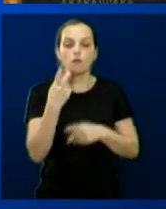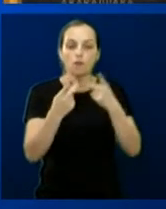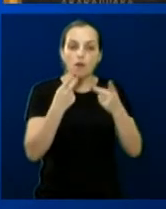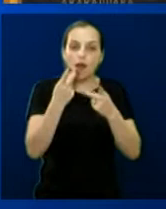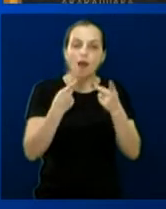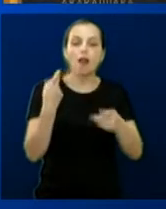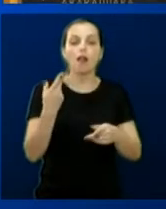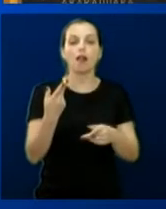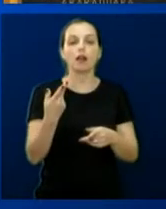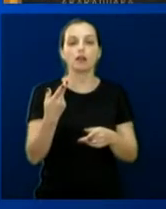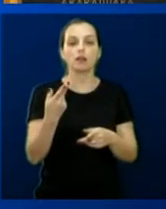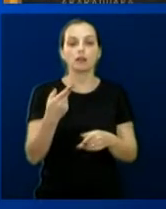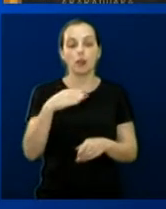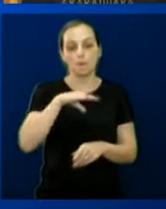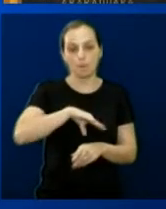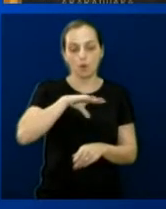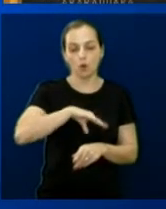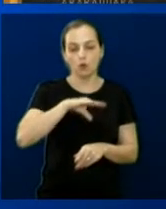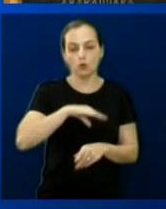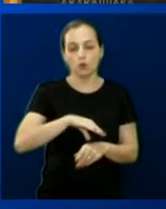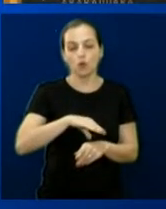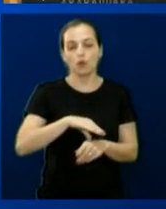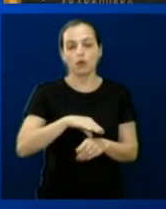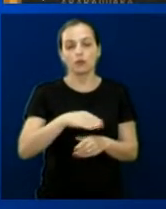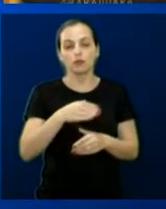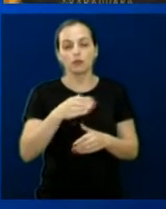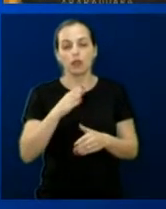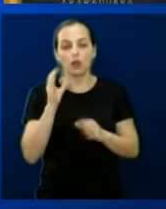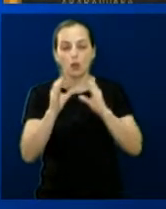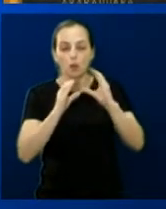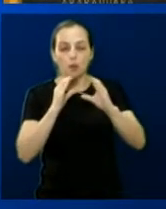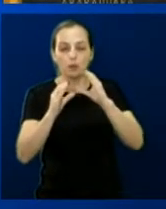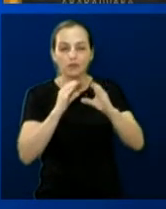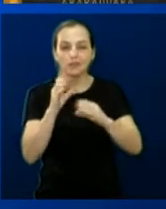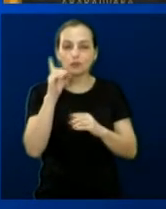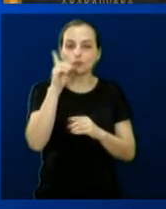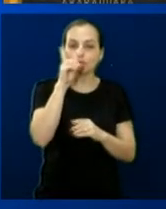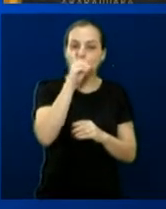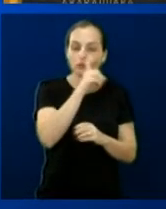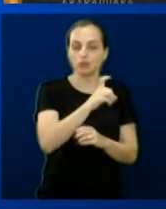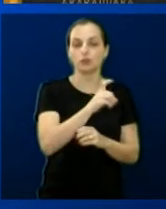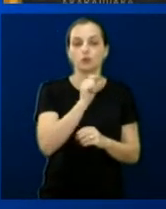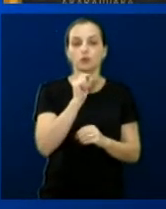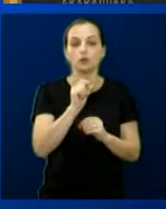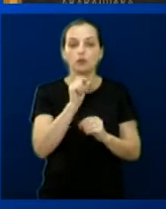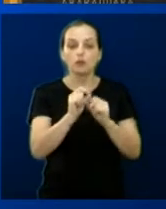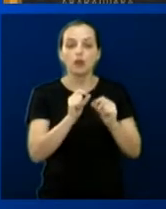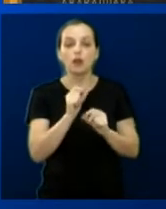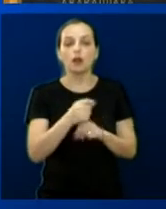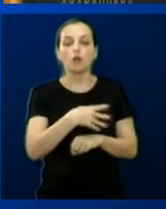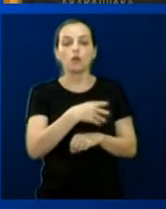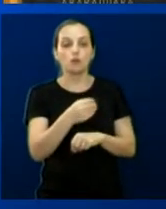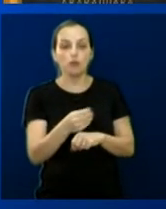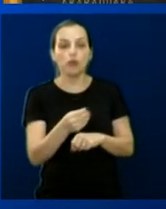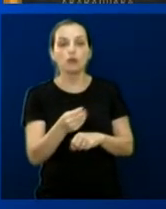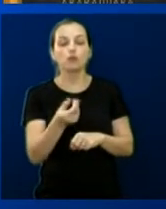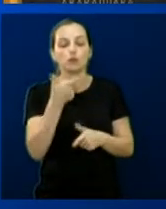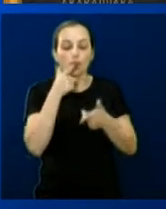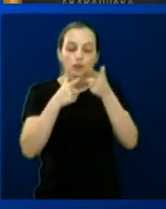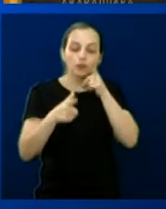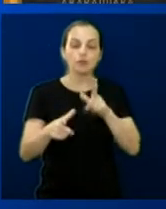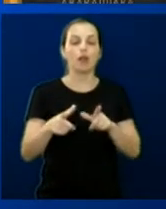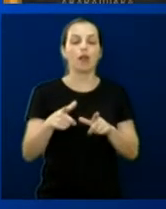Eles todos falam inglês, mas a comunicação é muito difícil, por isso que é difícil deles arrumarem emprego. O filho arrumou, porque, como fala inglês fluentemente,